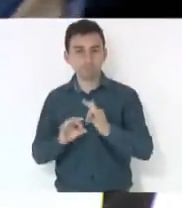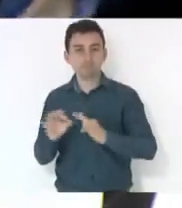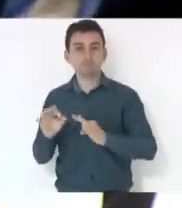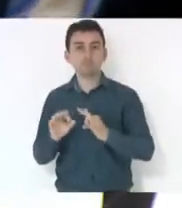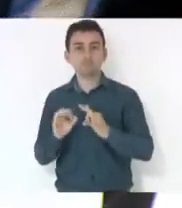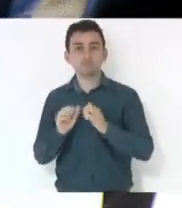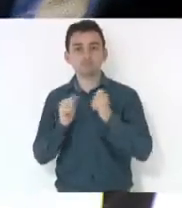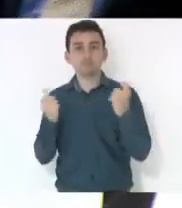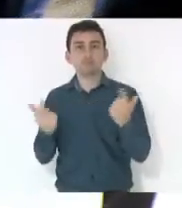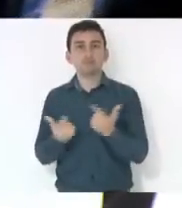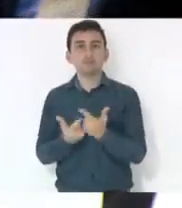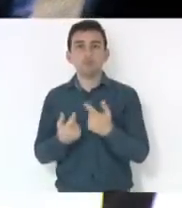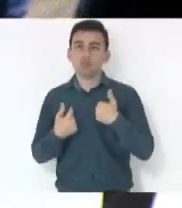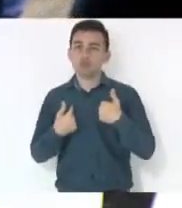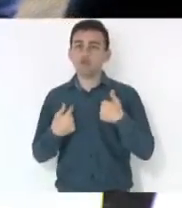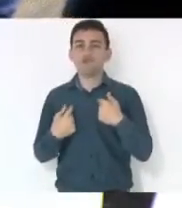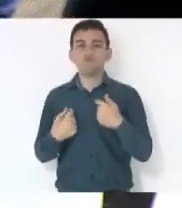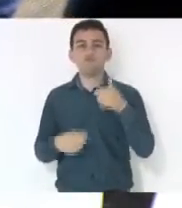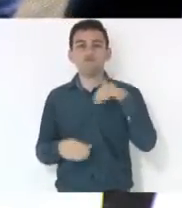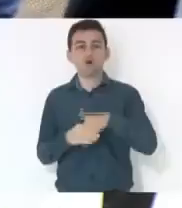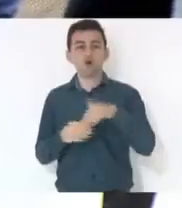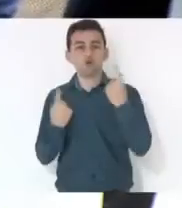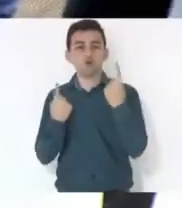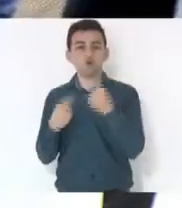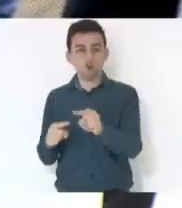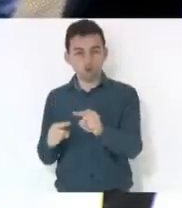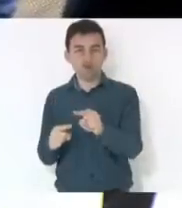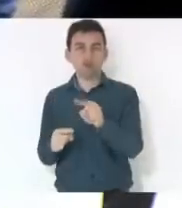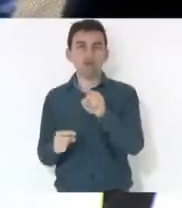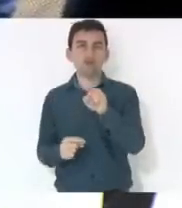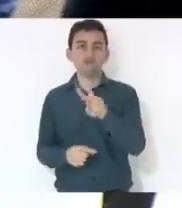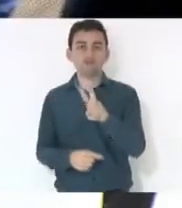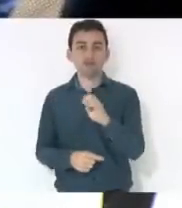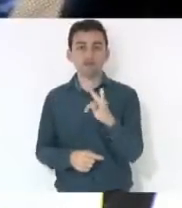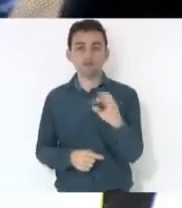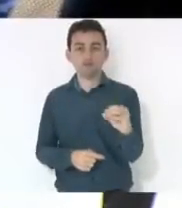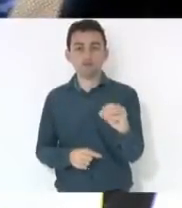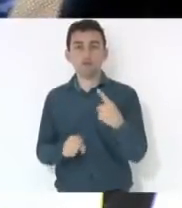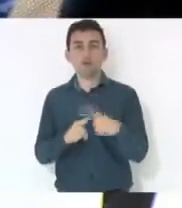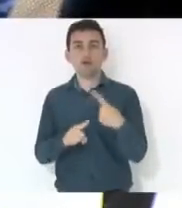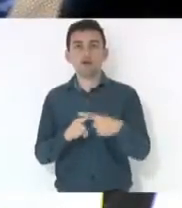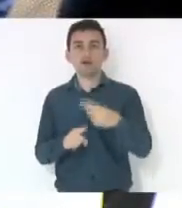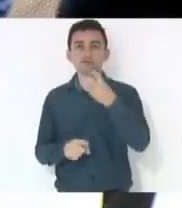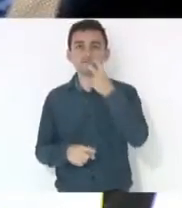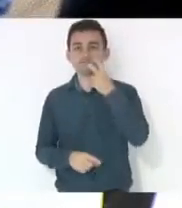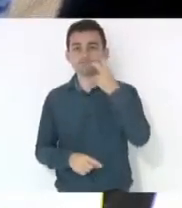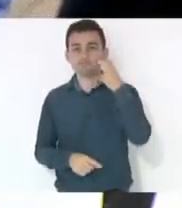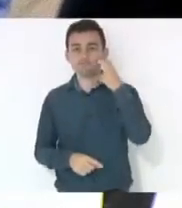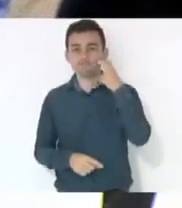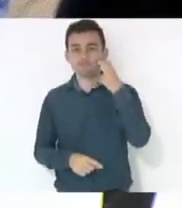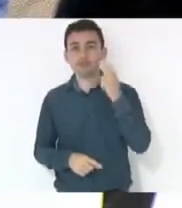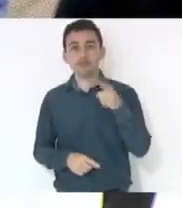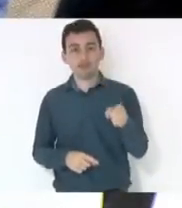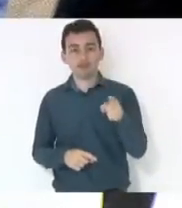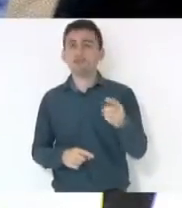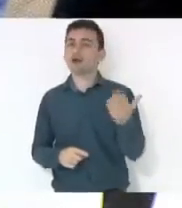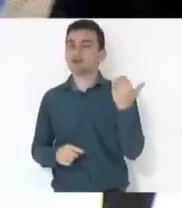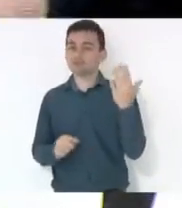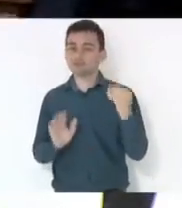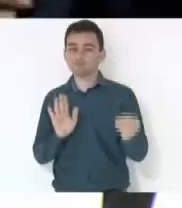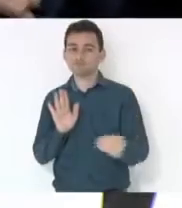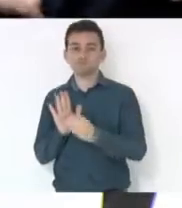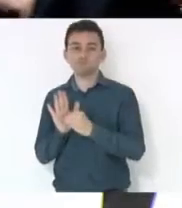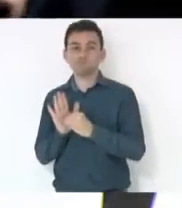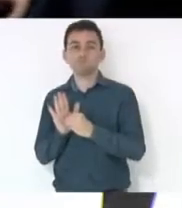eu vou votar contra o veto, porque o deputado Vampiro, com certeza, ao ter protocolado esse projeto,